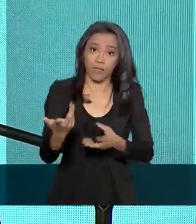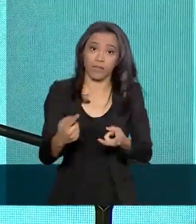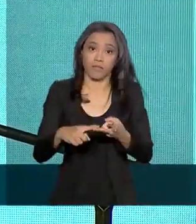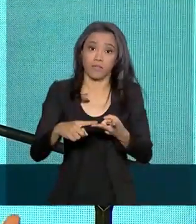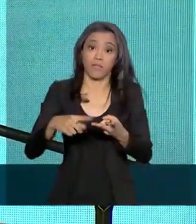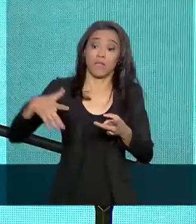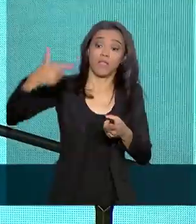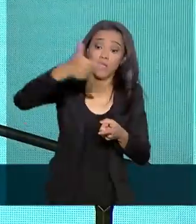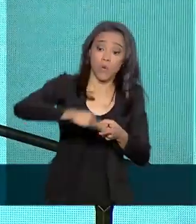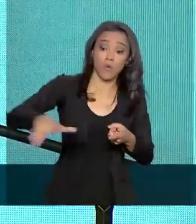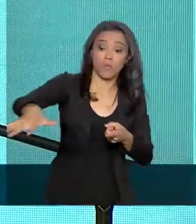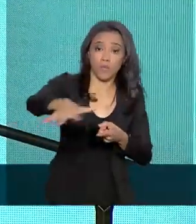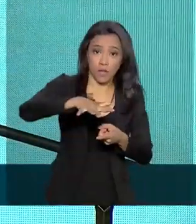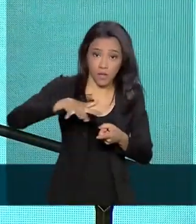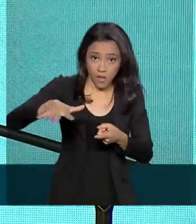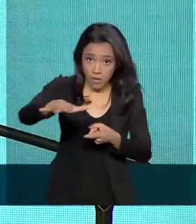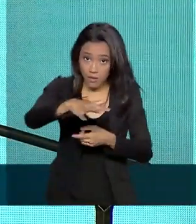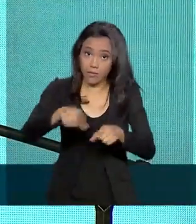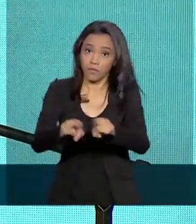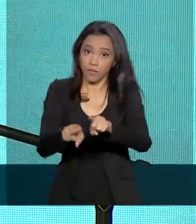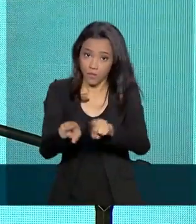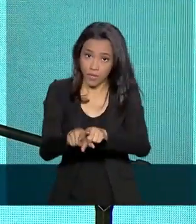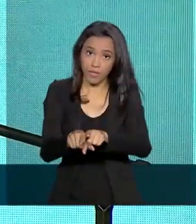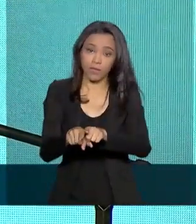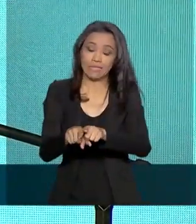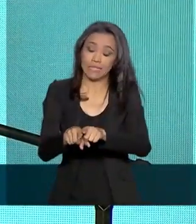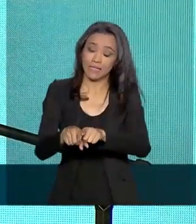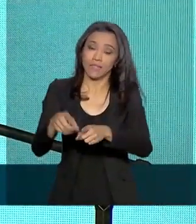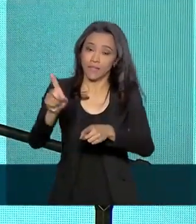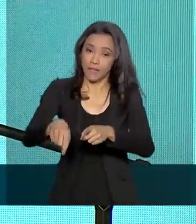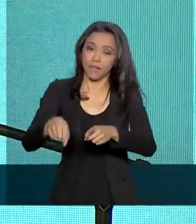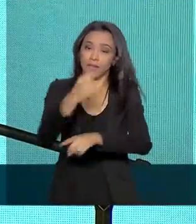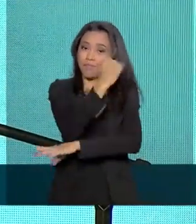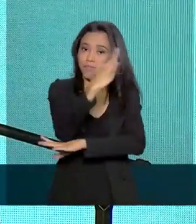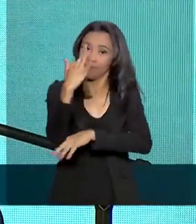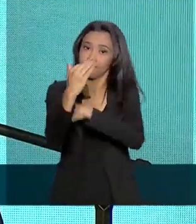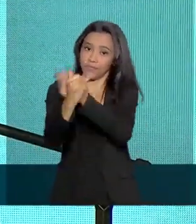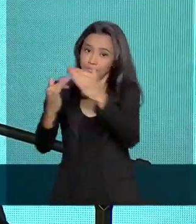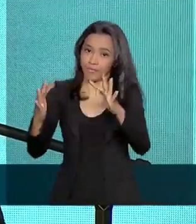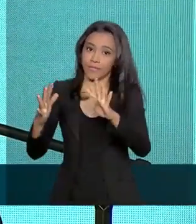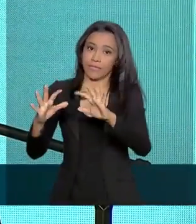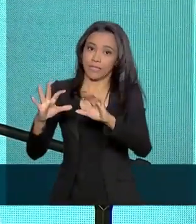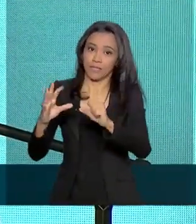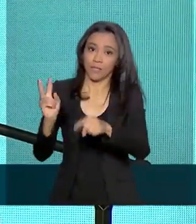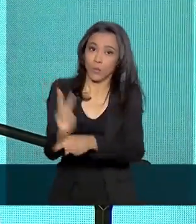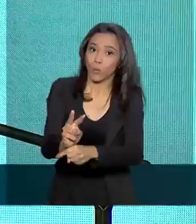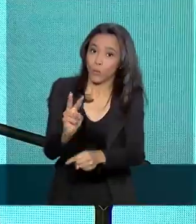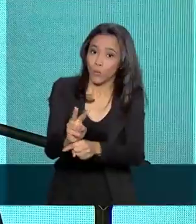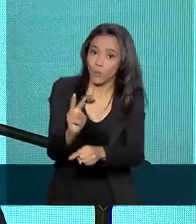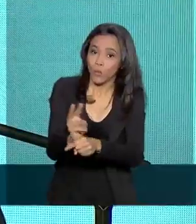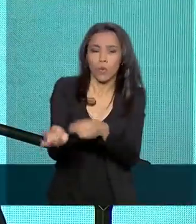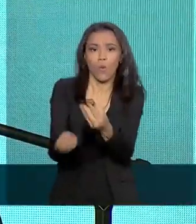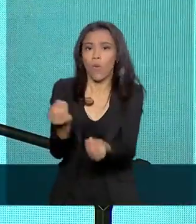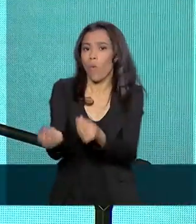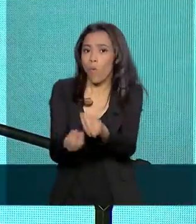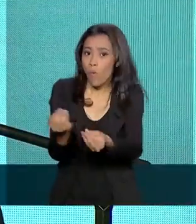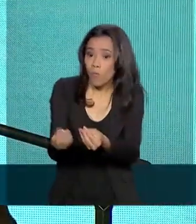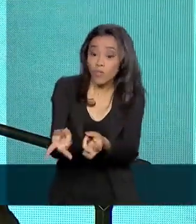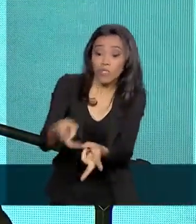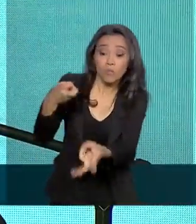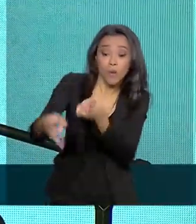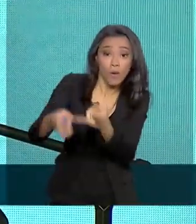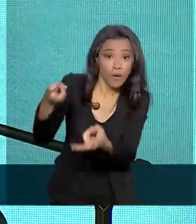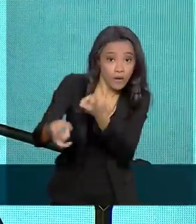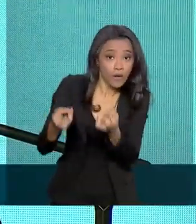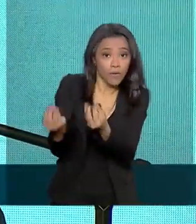Seis Agos. Lá tem uma questão ambiental e indigenista. Como é que a gente pode explorar isso aí, agregando valor?